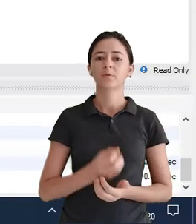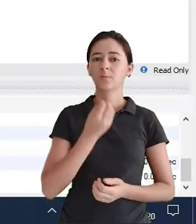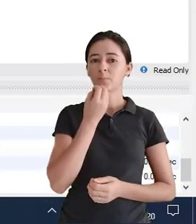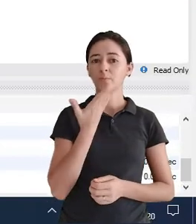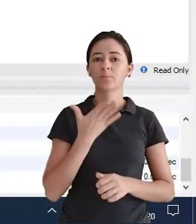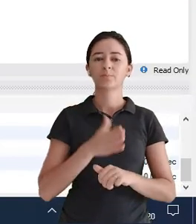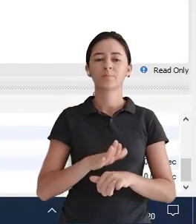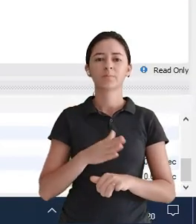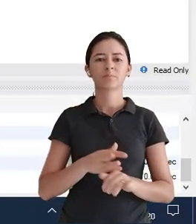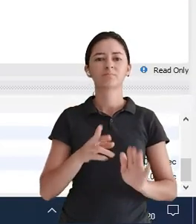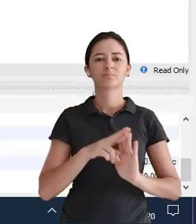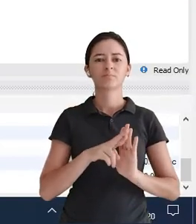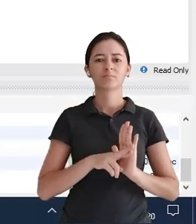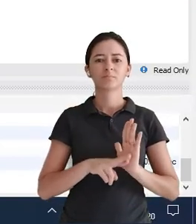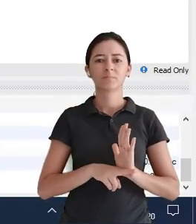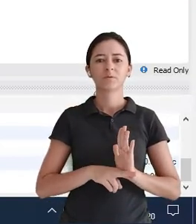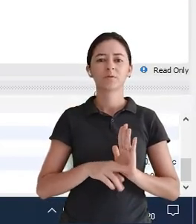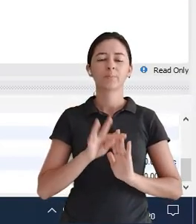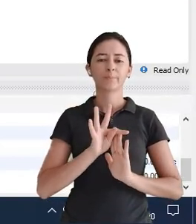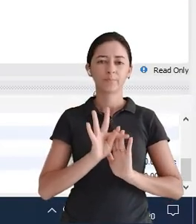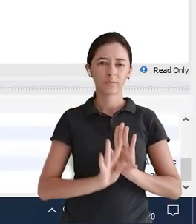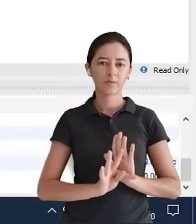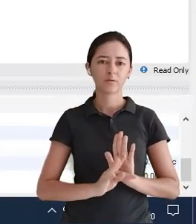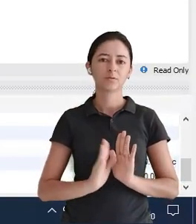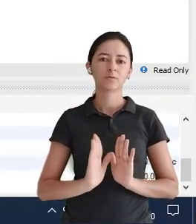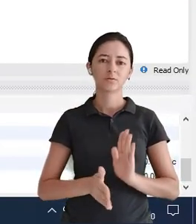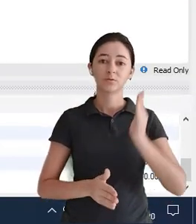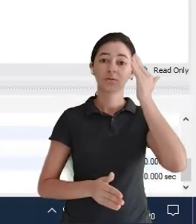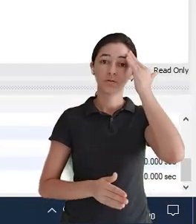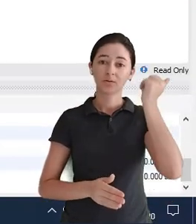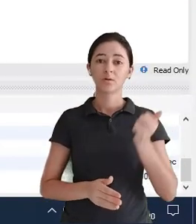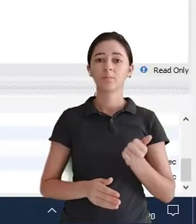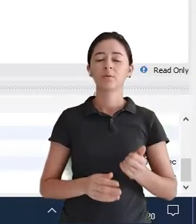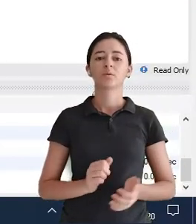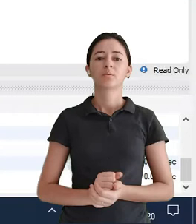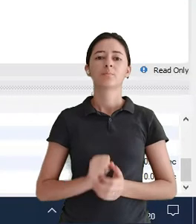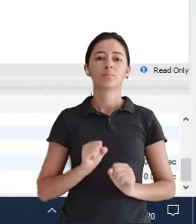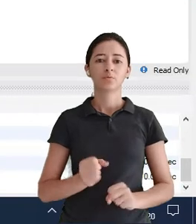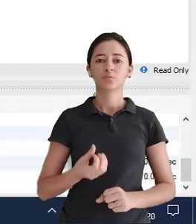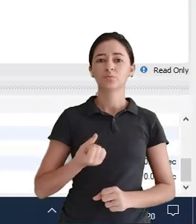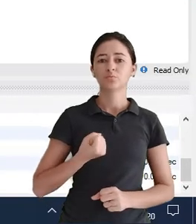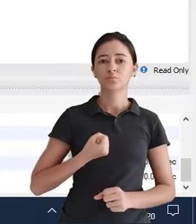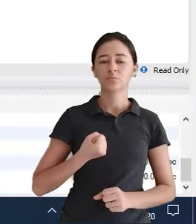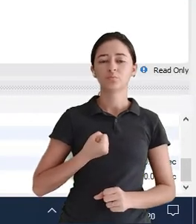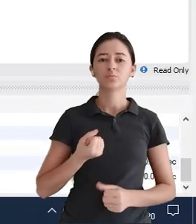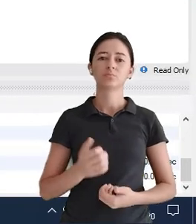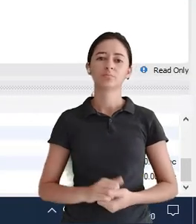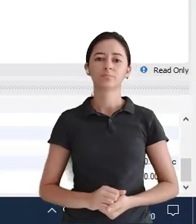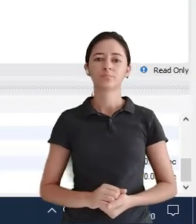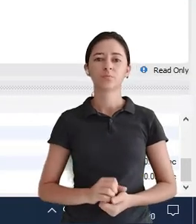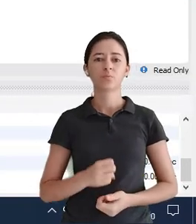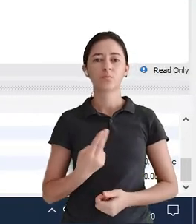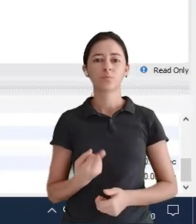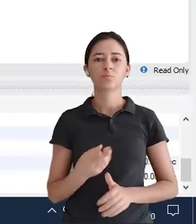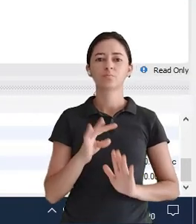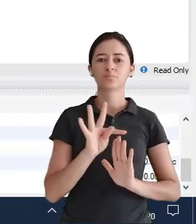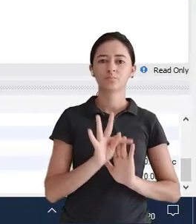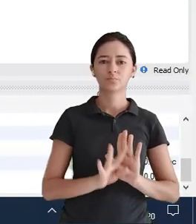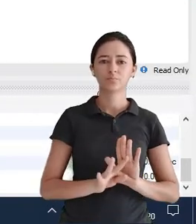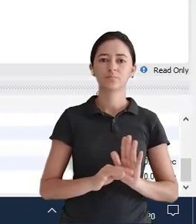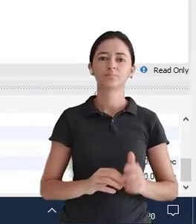cliente Seguindo o padrão Da boa prática de programação RG é um texto A gente já sabe disso Eu posso salvar o número Como também o sesdesc Lá